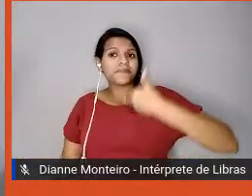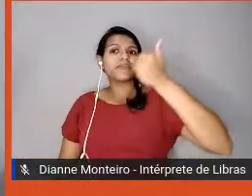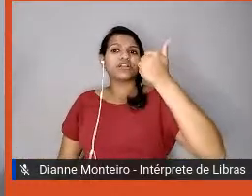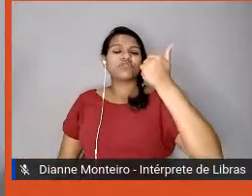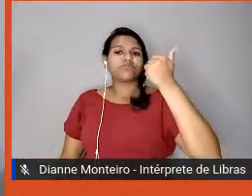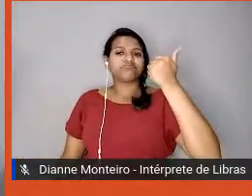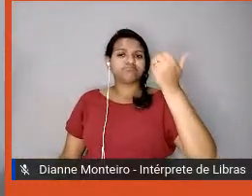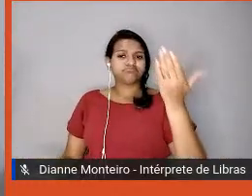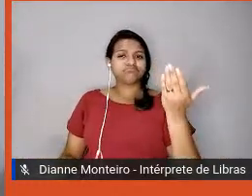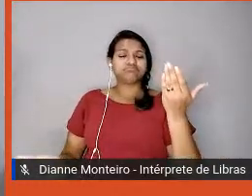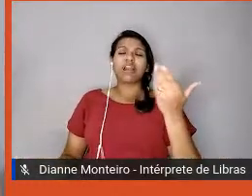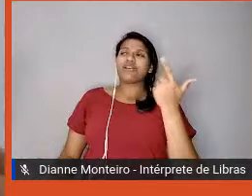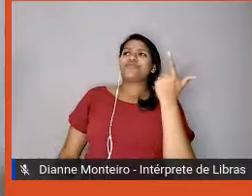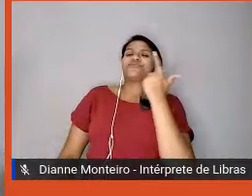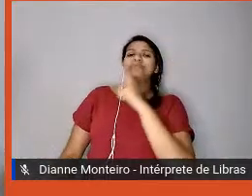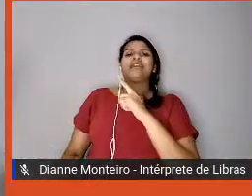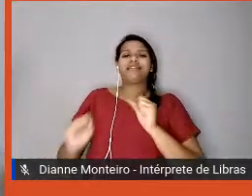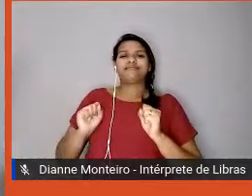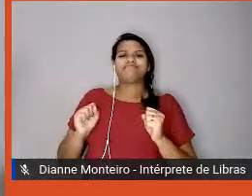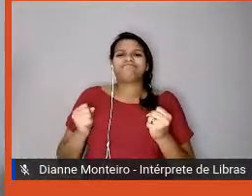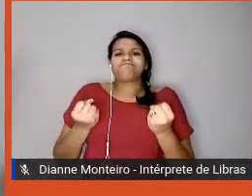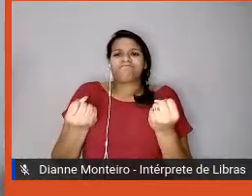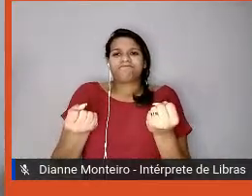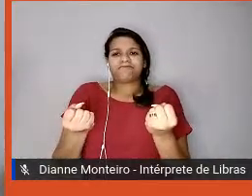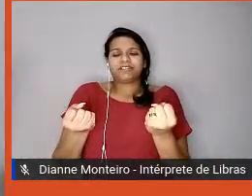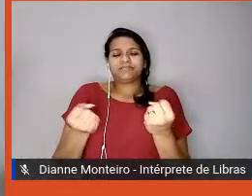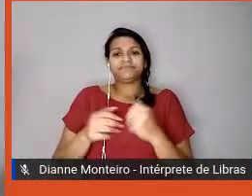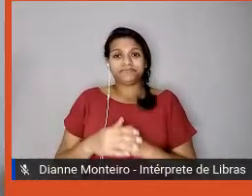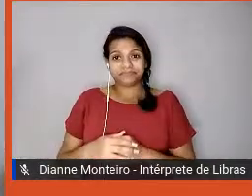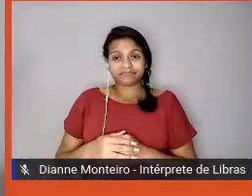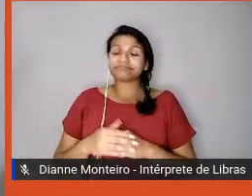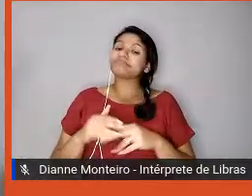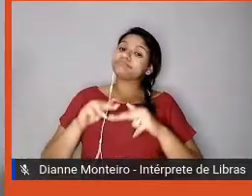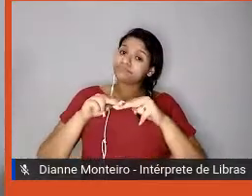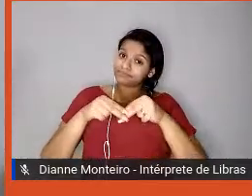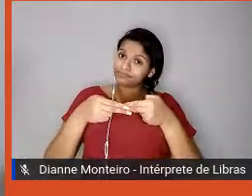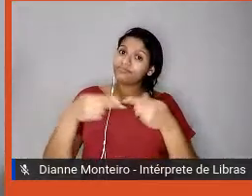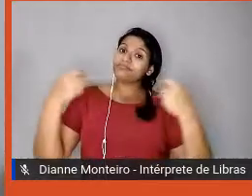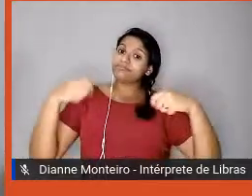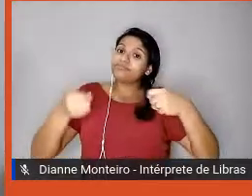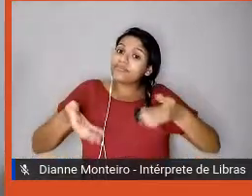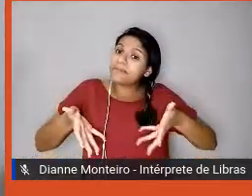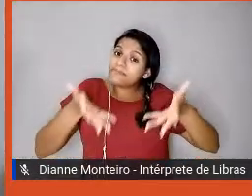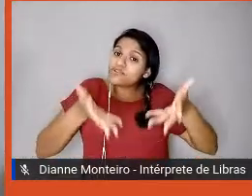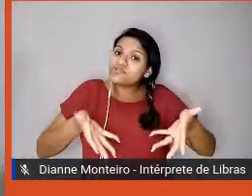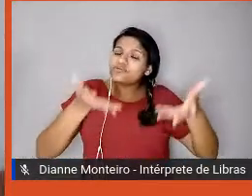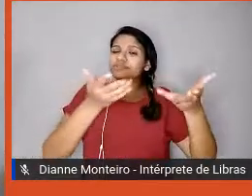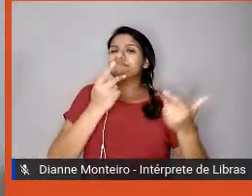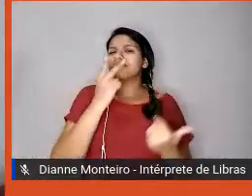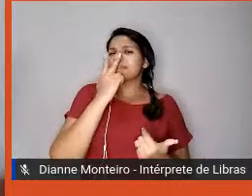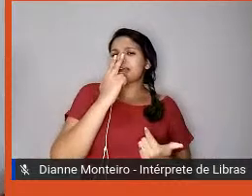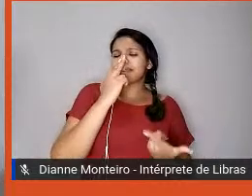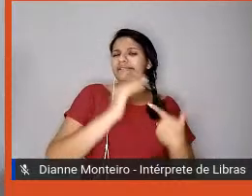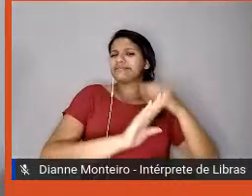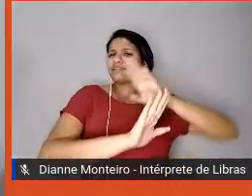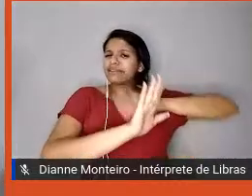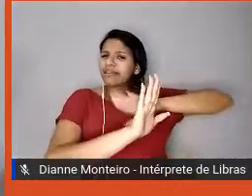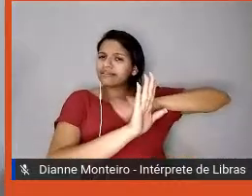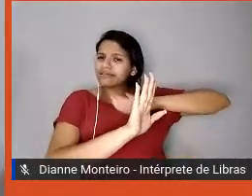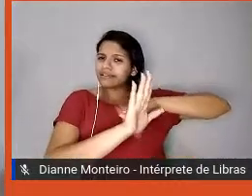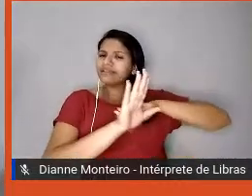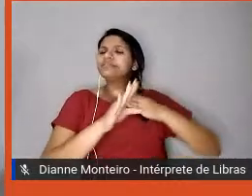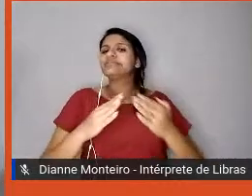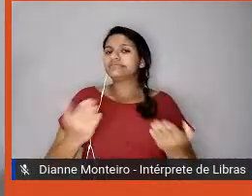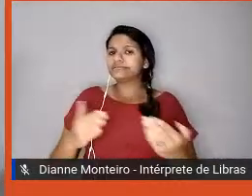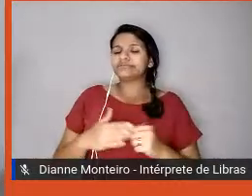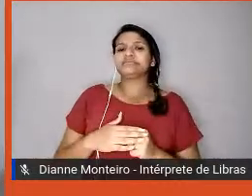engaja. Então, as motivações, elas têm que ser intrínsecas, e as avaliações, da forma que você faz